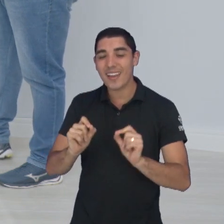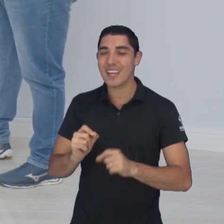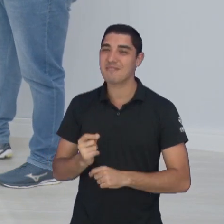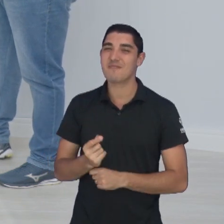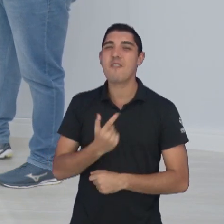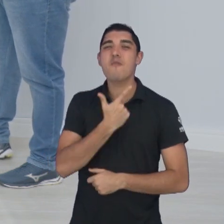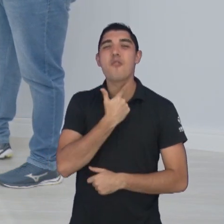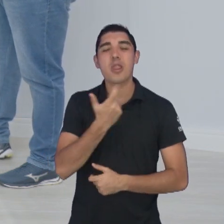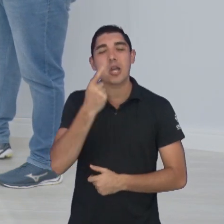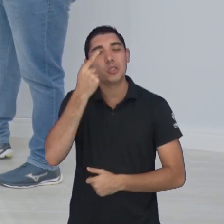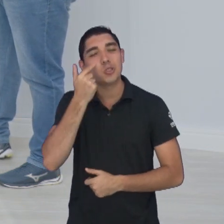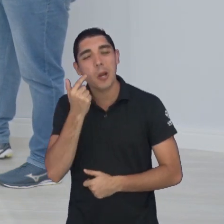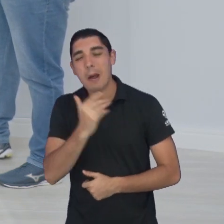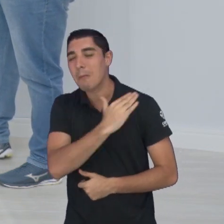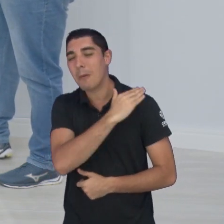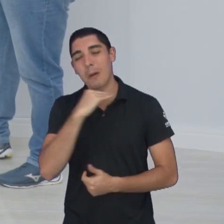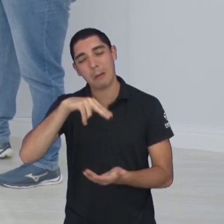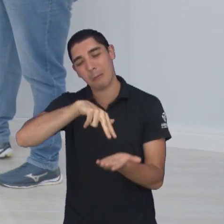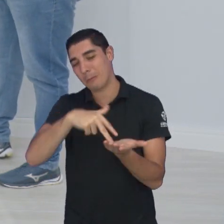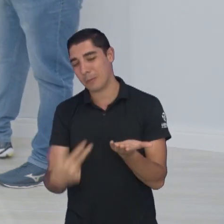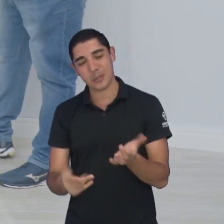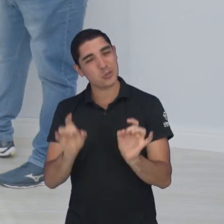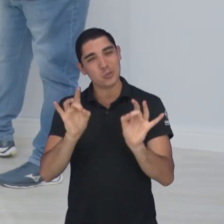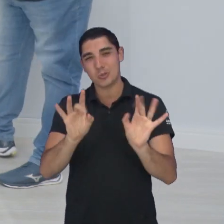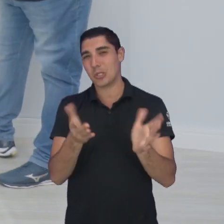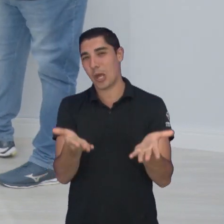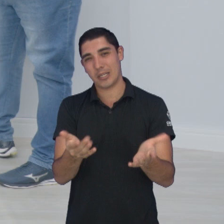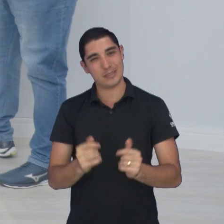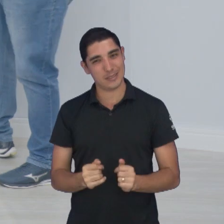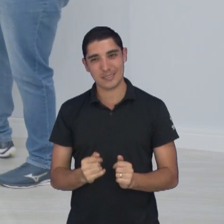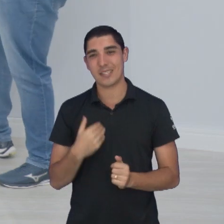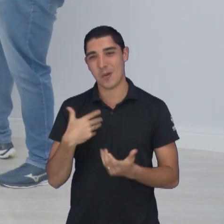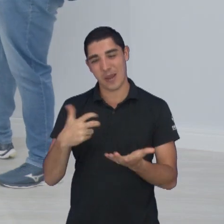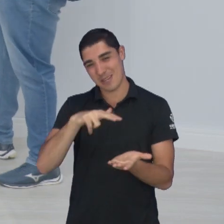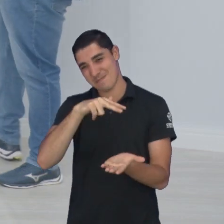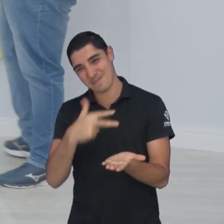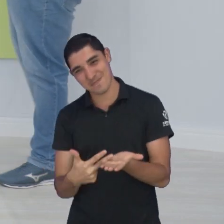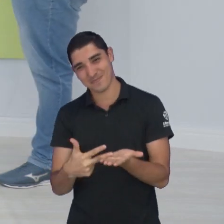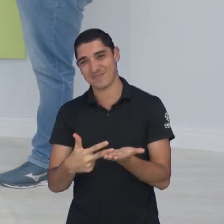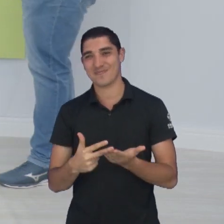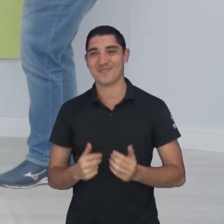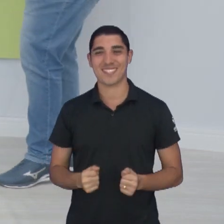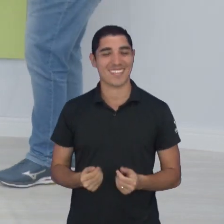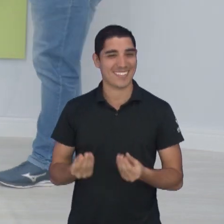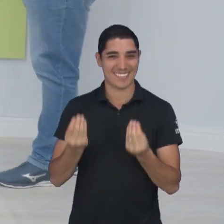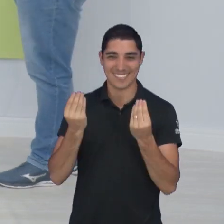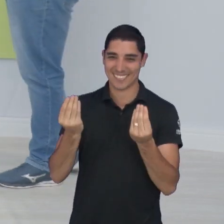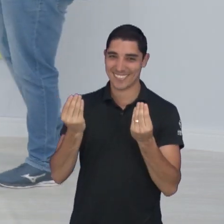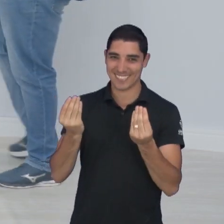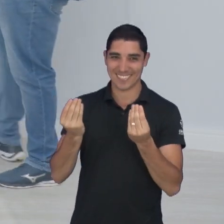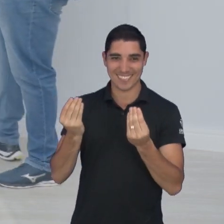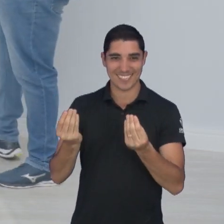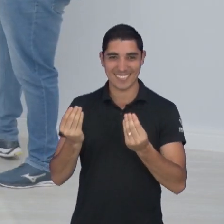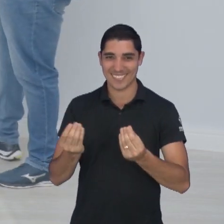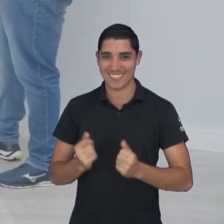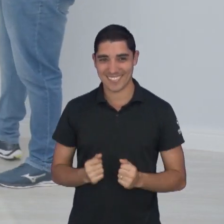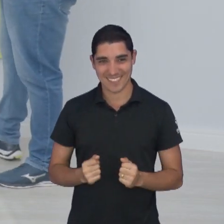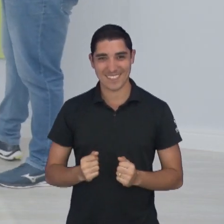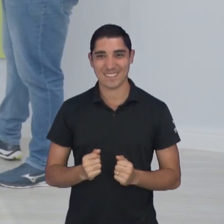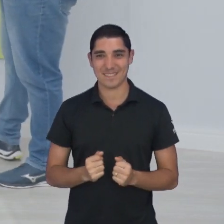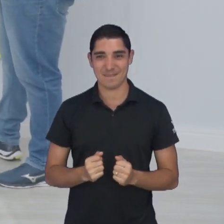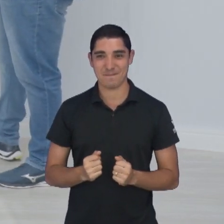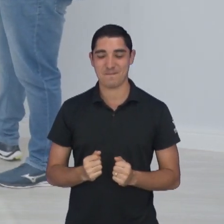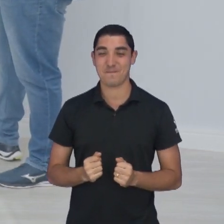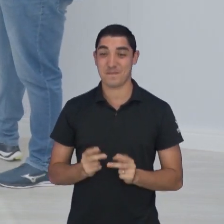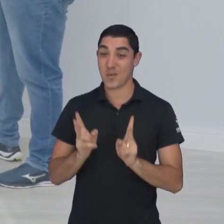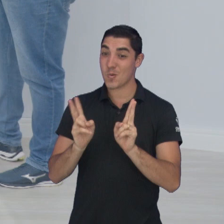Vontade de chorar e morrer. Só isso. Vontade de cair aqui. Que coisa. É, ou menos isso. Segue o líder.